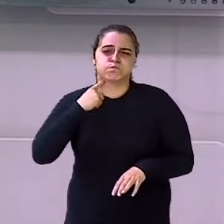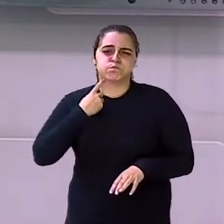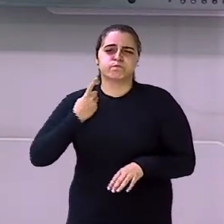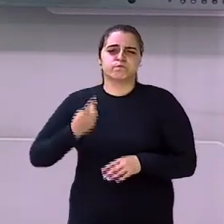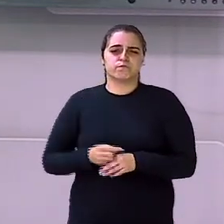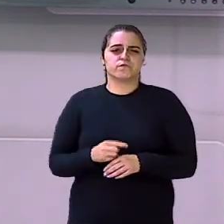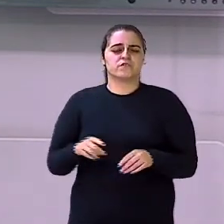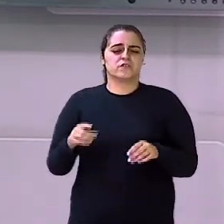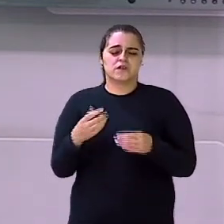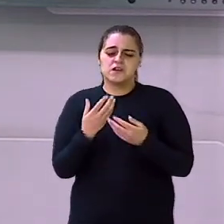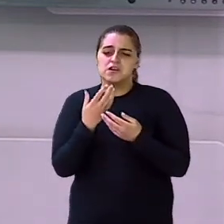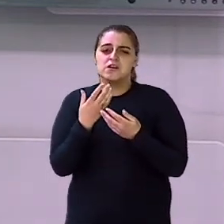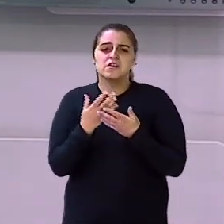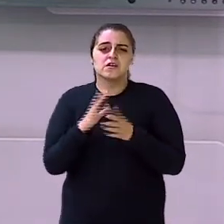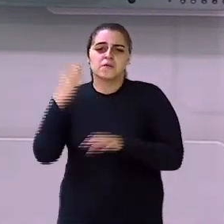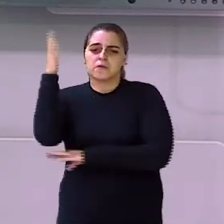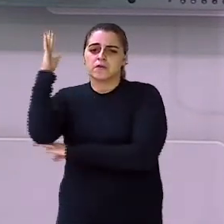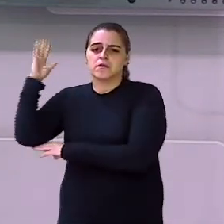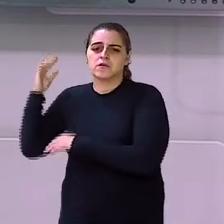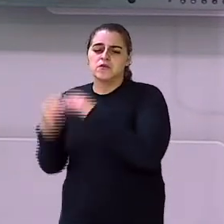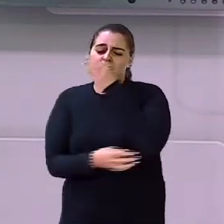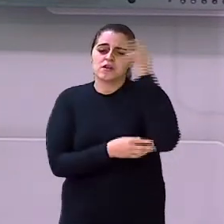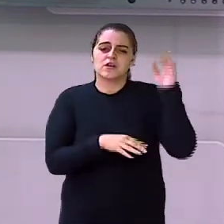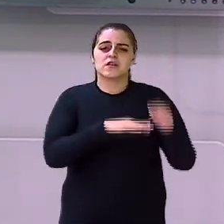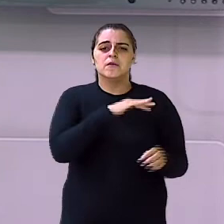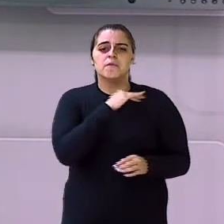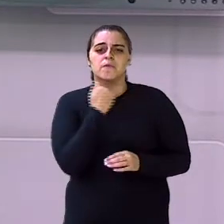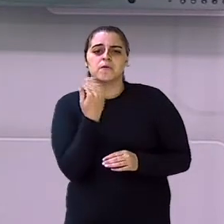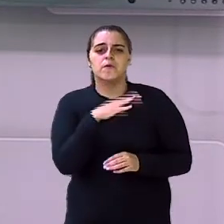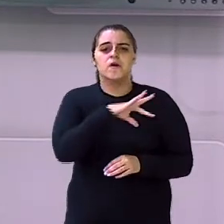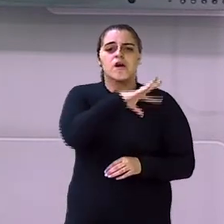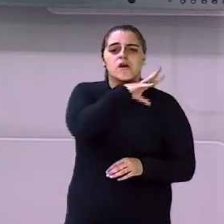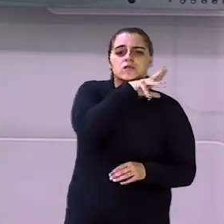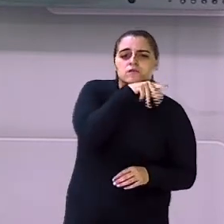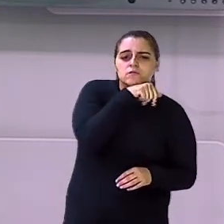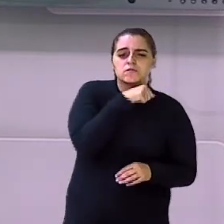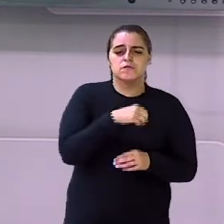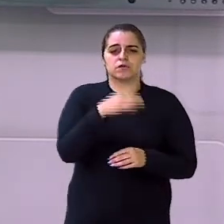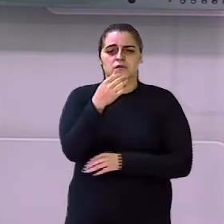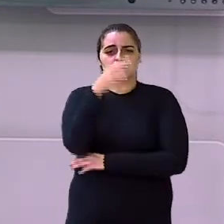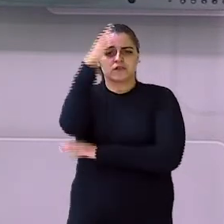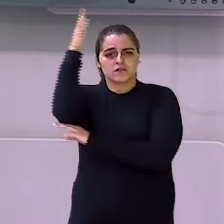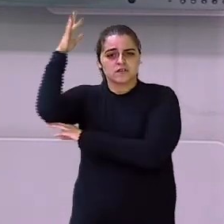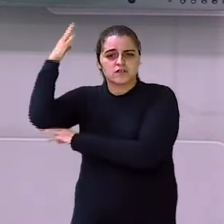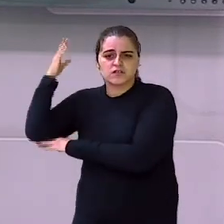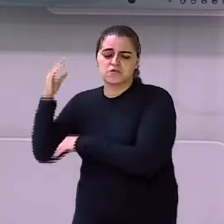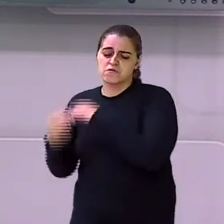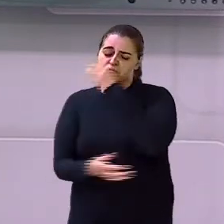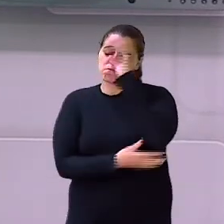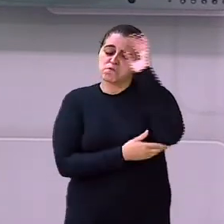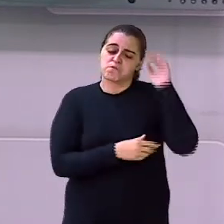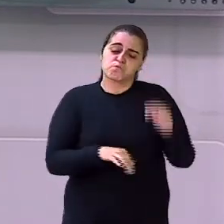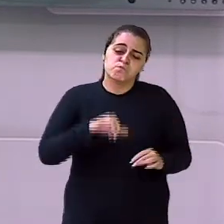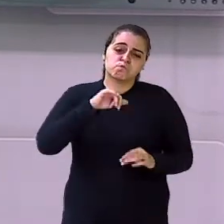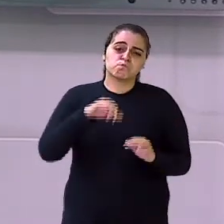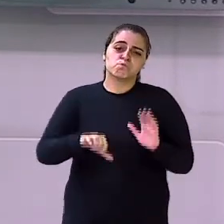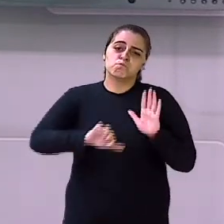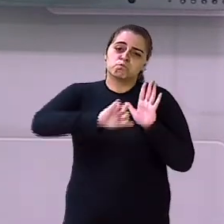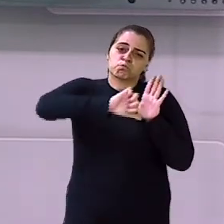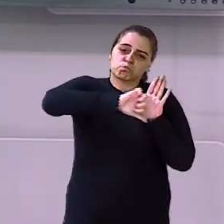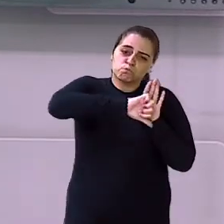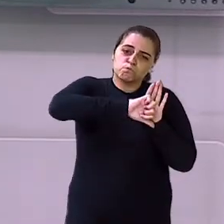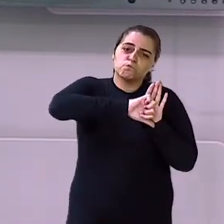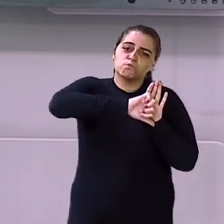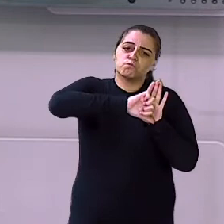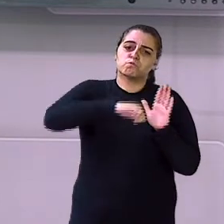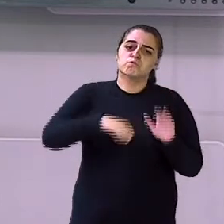E ainda destrói a natureza Matando animais Árvores É muito triste Isso é uma atitude Negativa Que